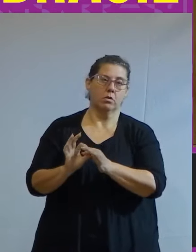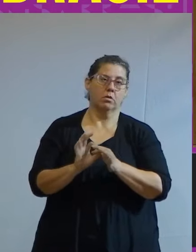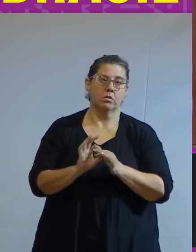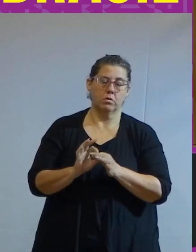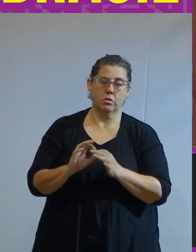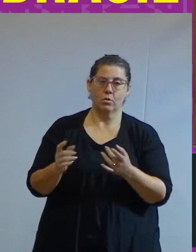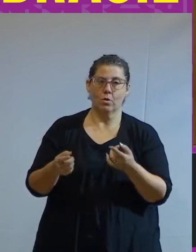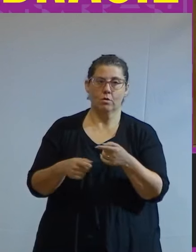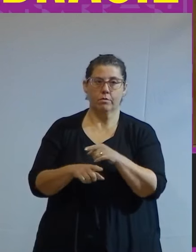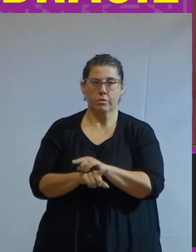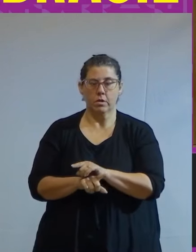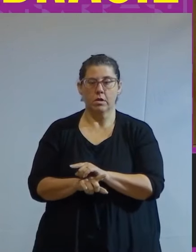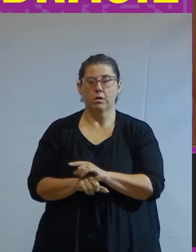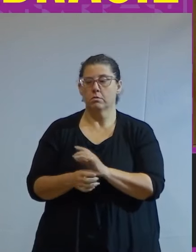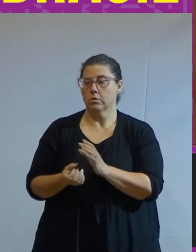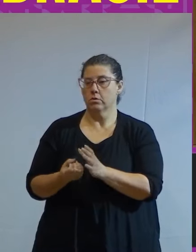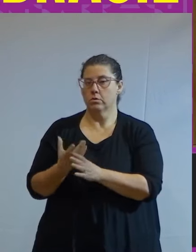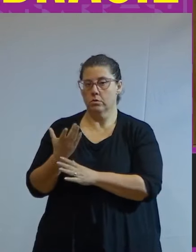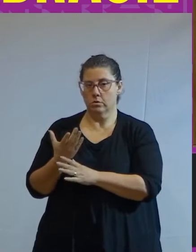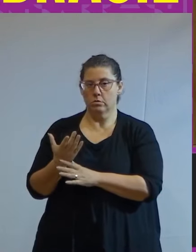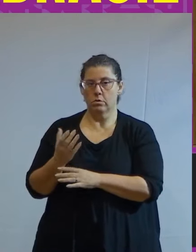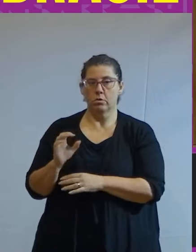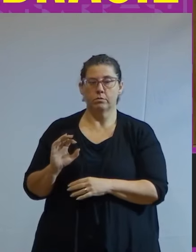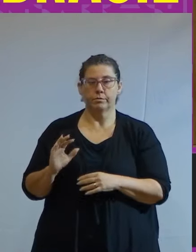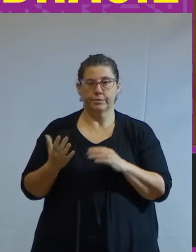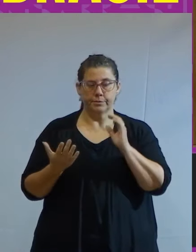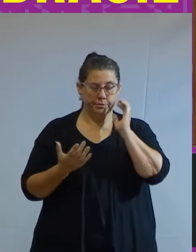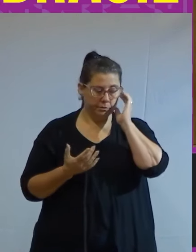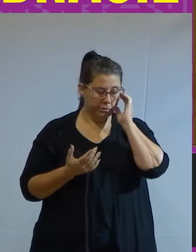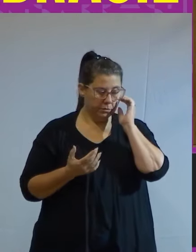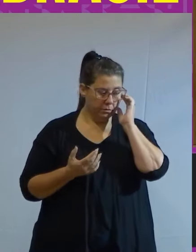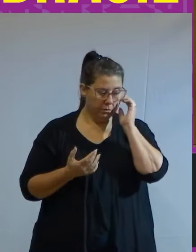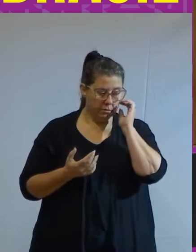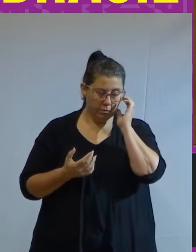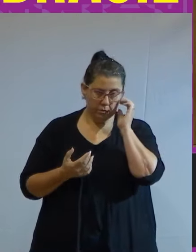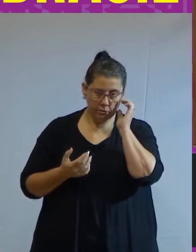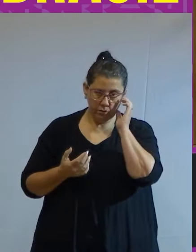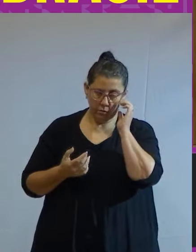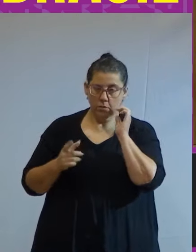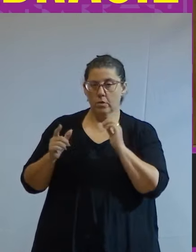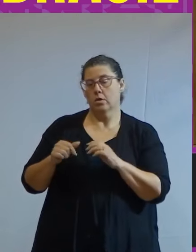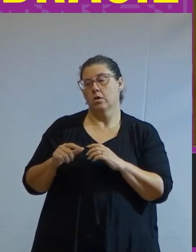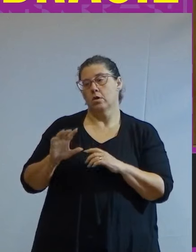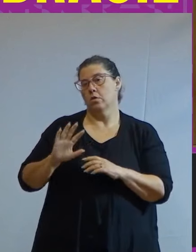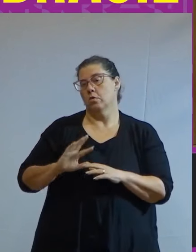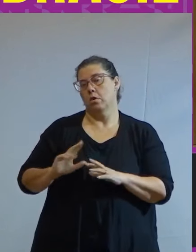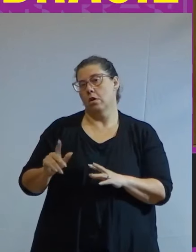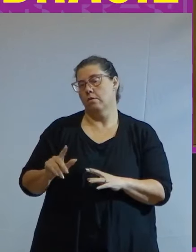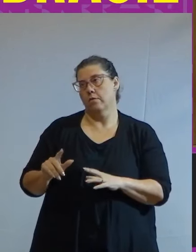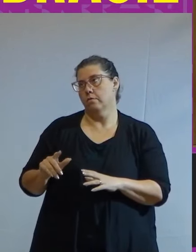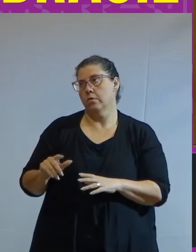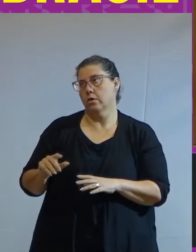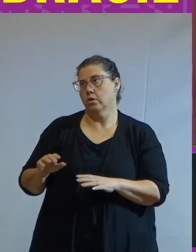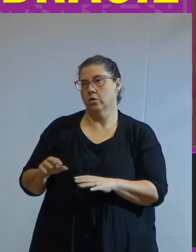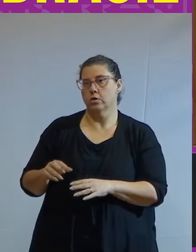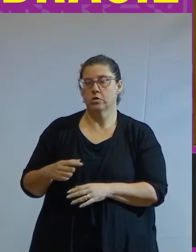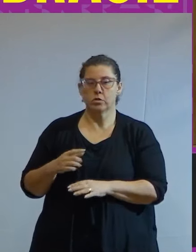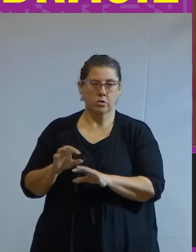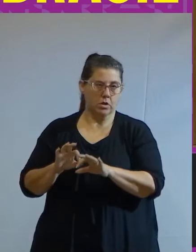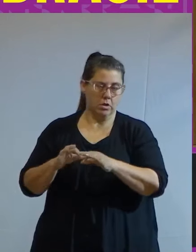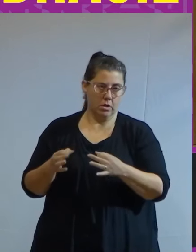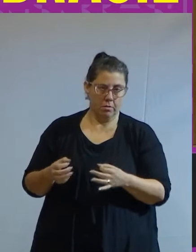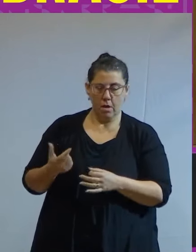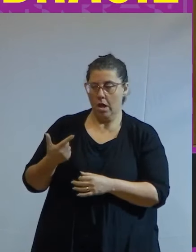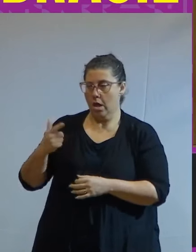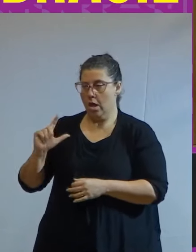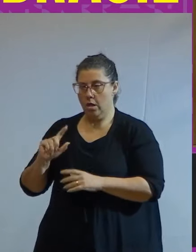avessas pois fundada numa fratura. Evidentemente isso não foi sem consequências tanto antes quanto